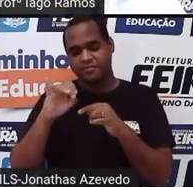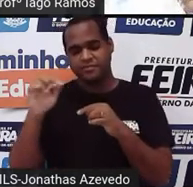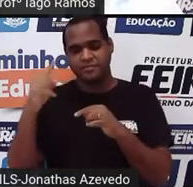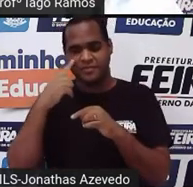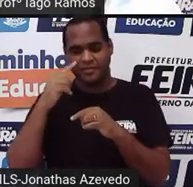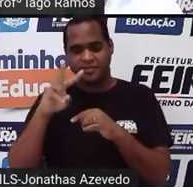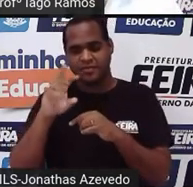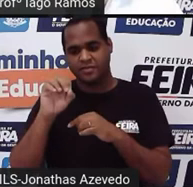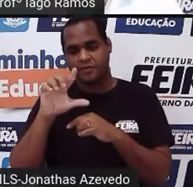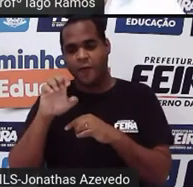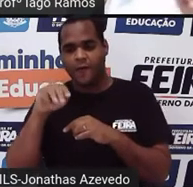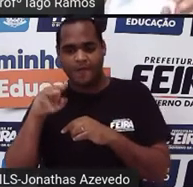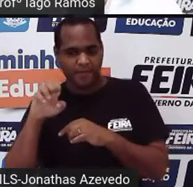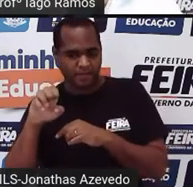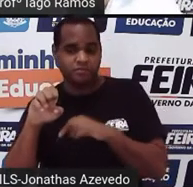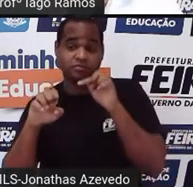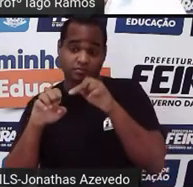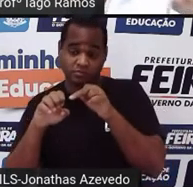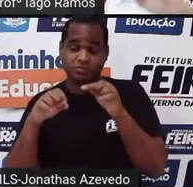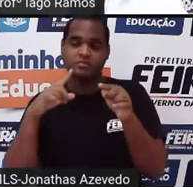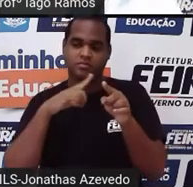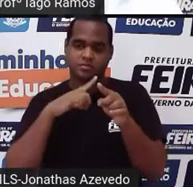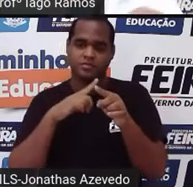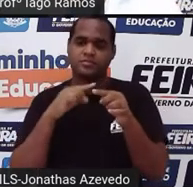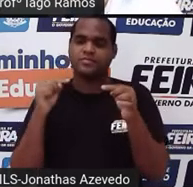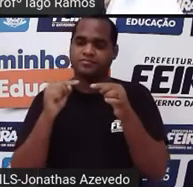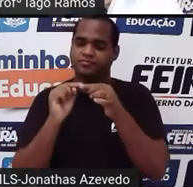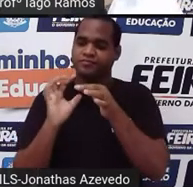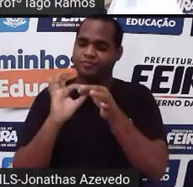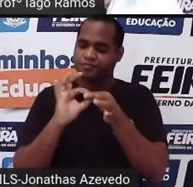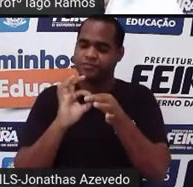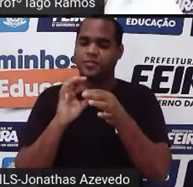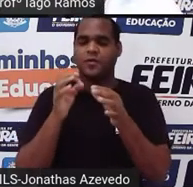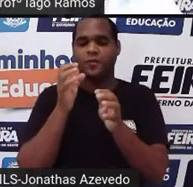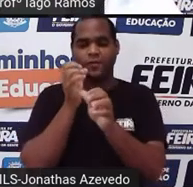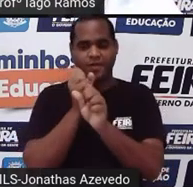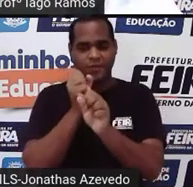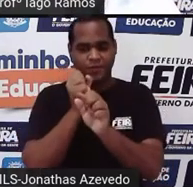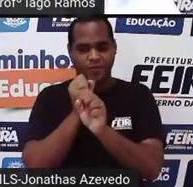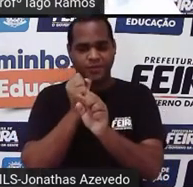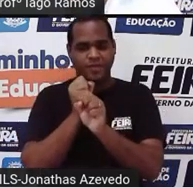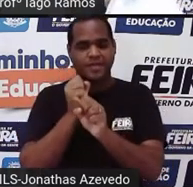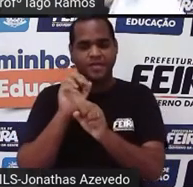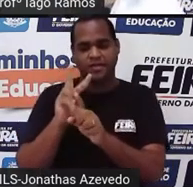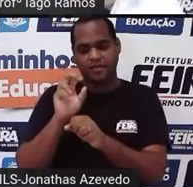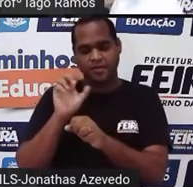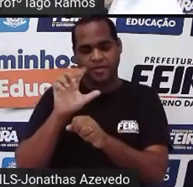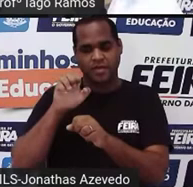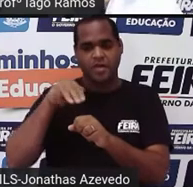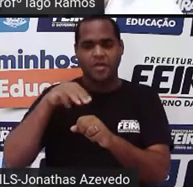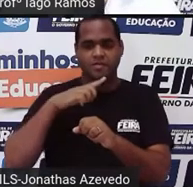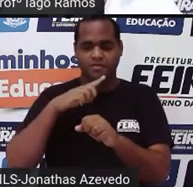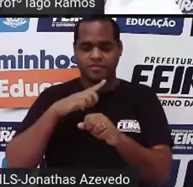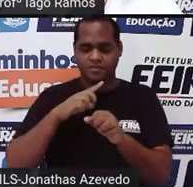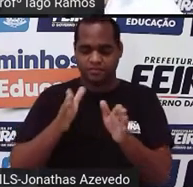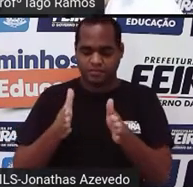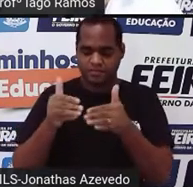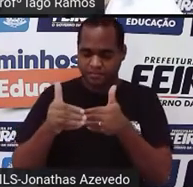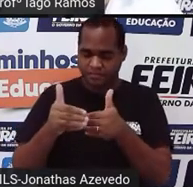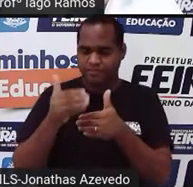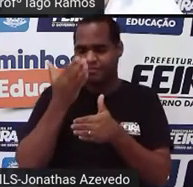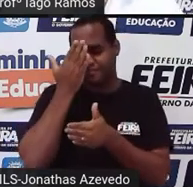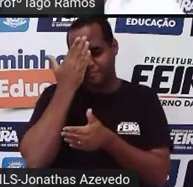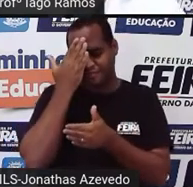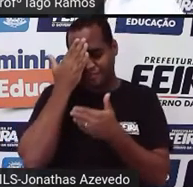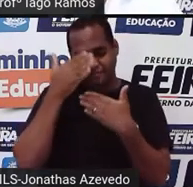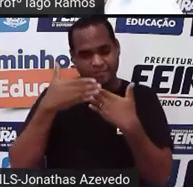e tem a ver com o cálculo de volume de paralelepípedo ou de cubo, a gente vai saber daqui a pouquinho,